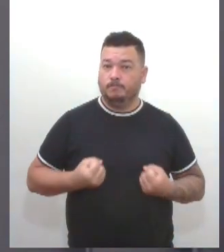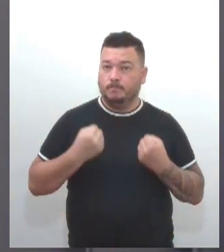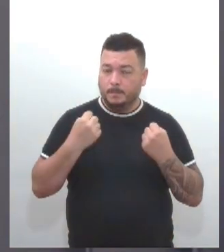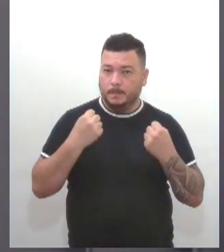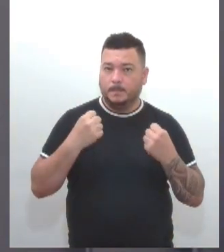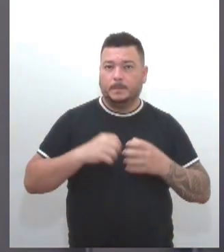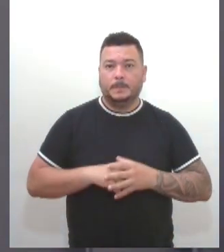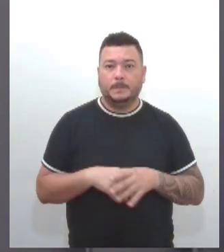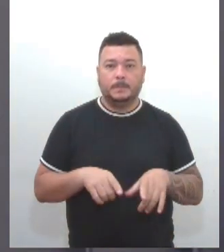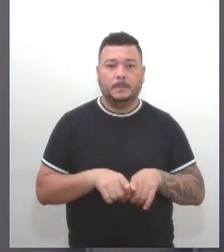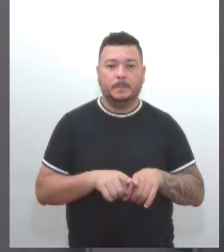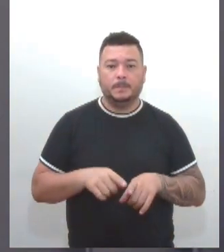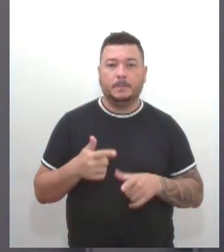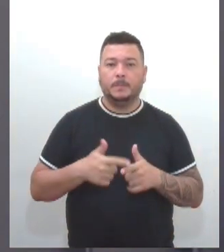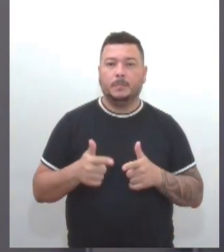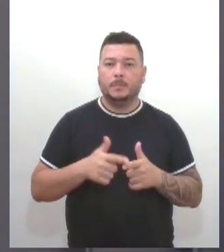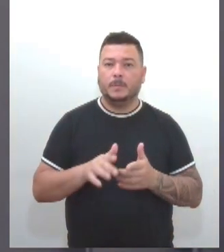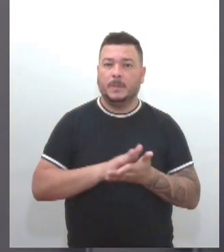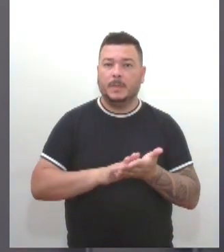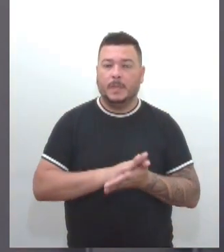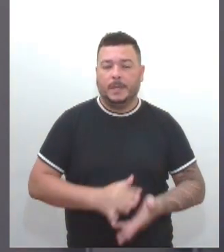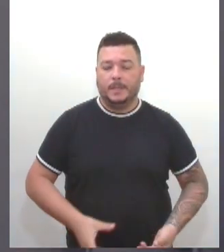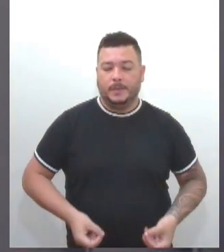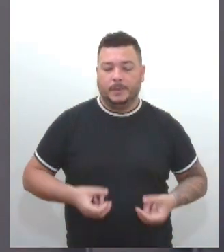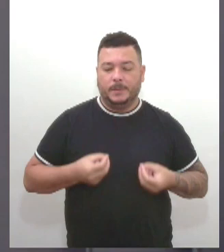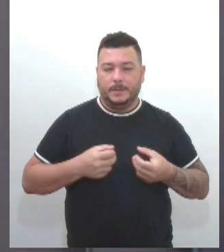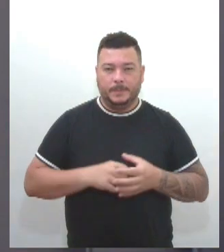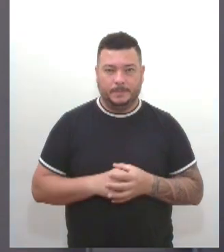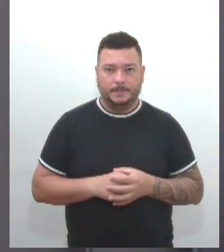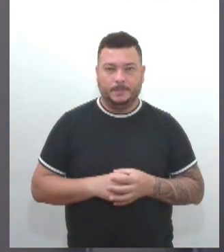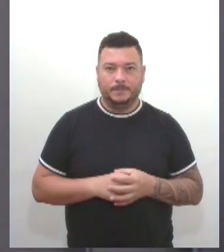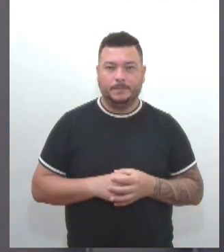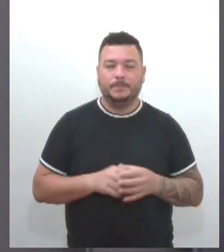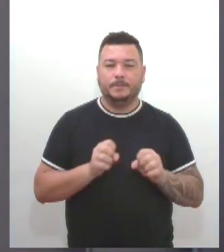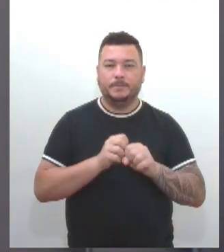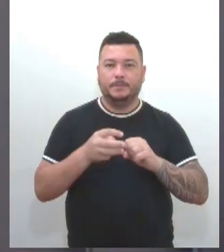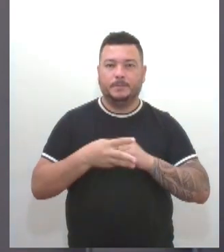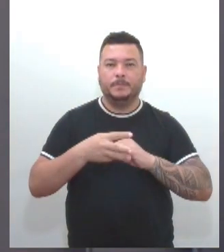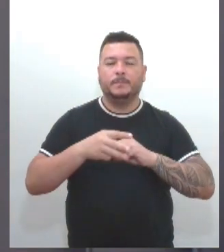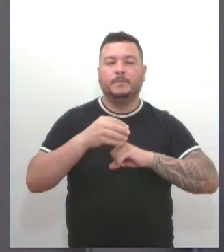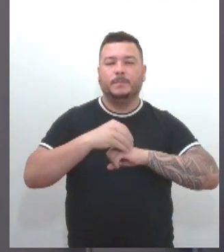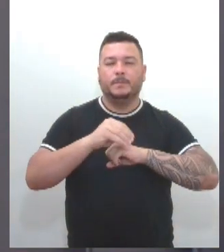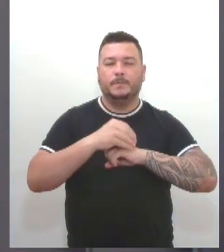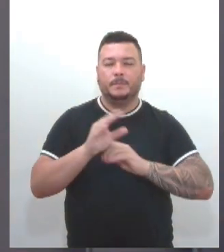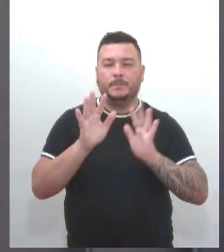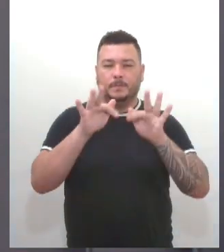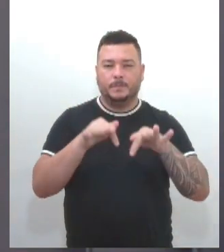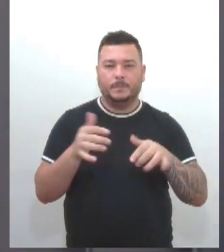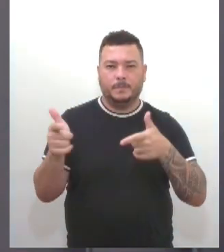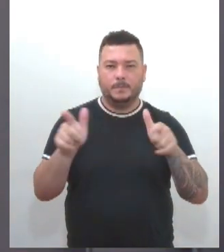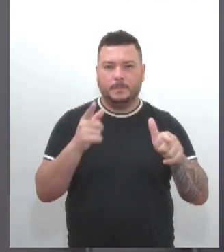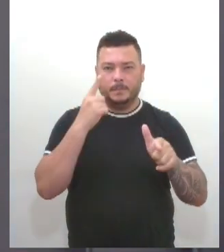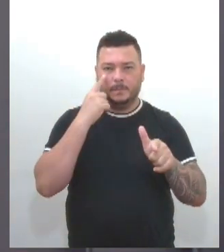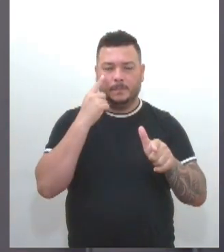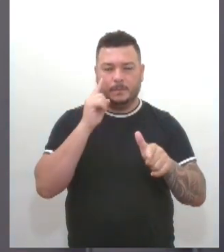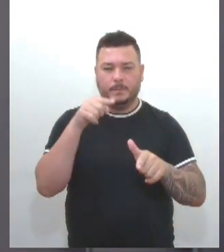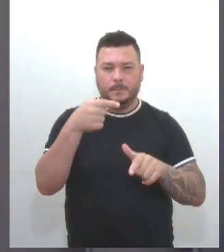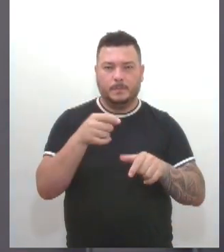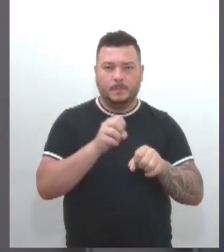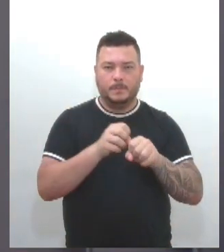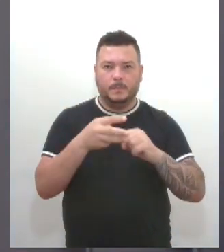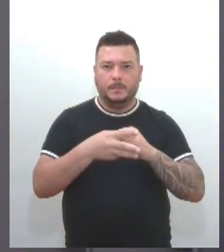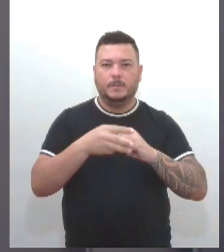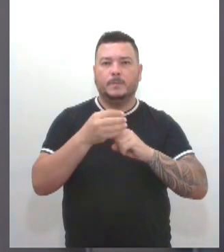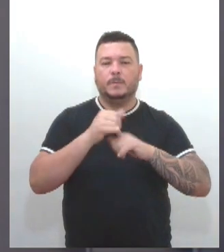possuir histórico de câncer. O informativo TV Alesi fica por aqui. Outras notícias você acompanha daqui a pouco no boletim da